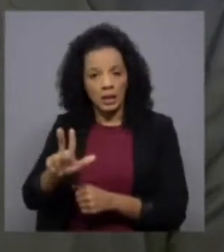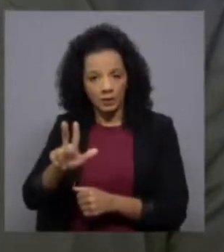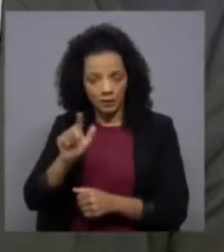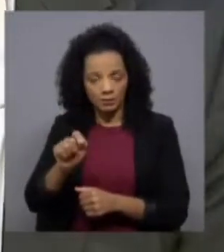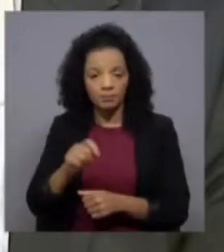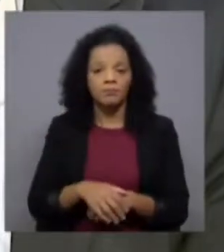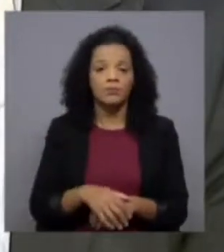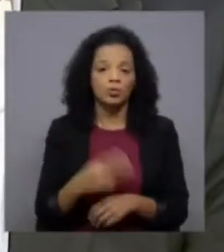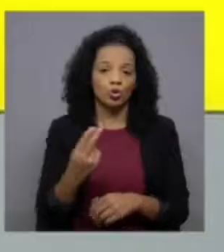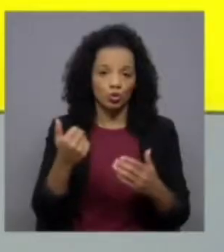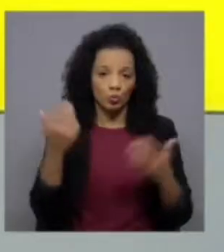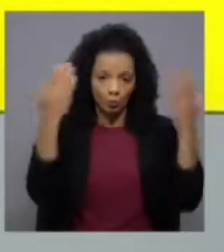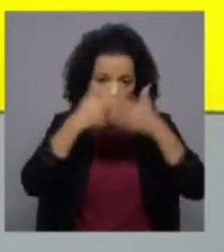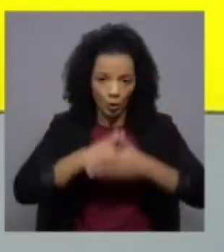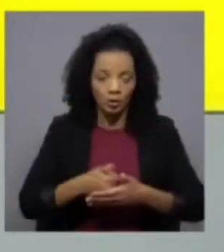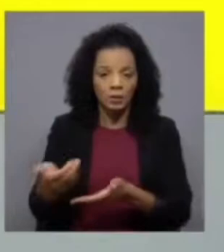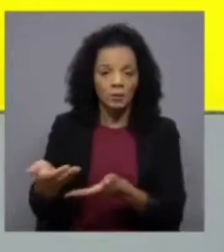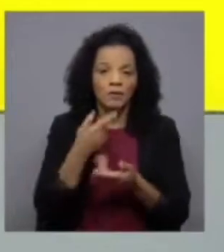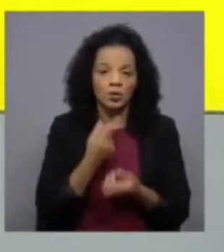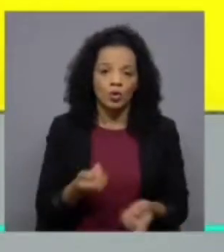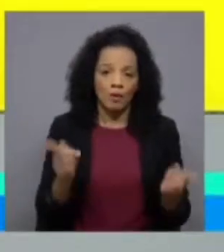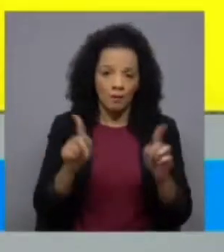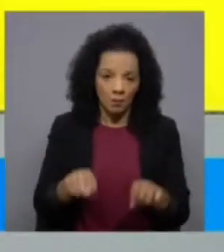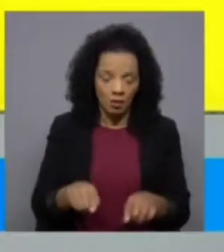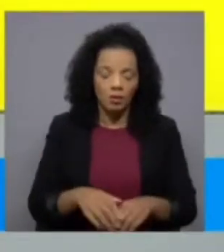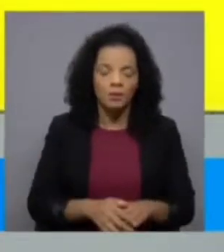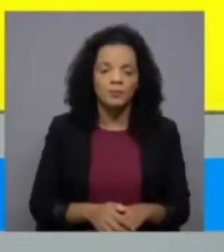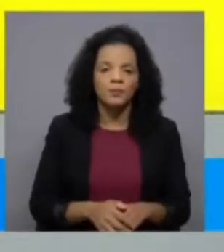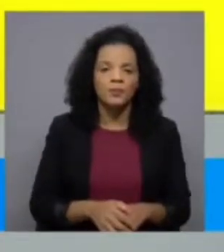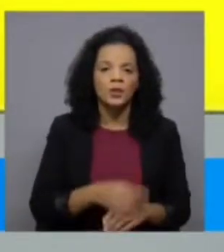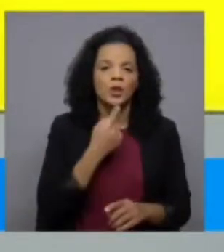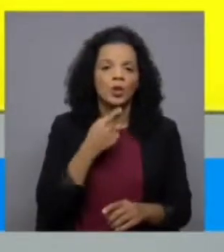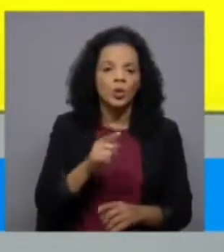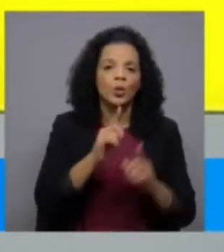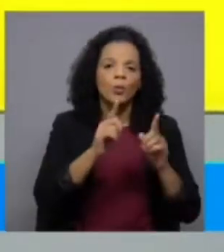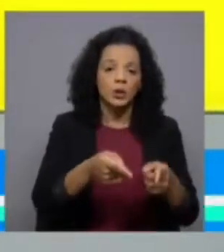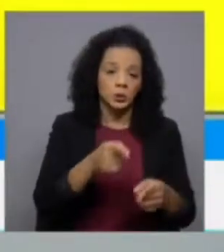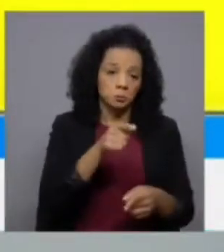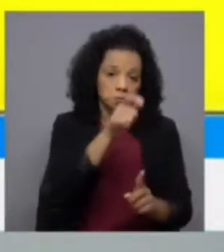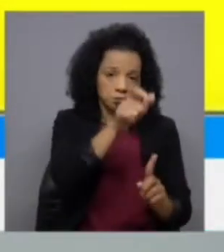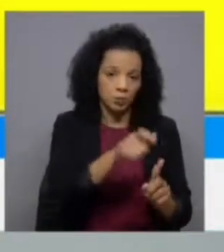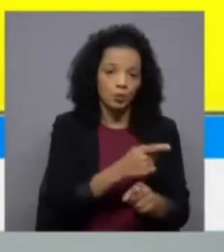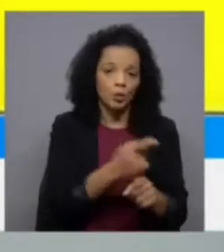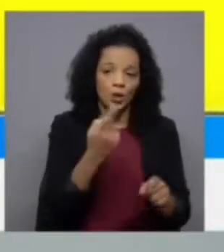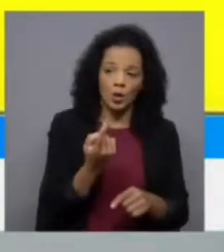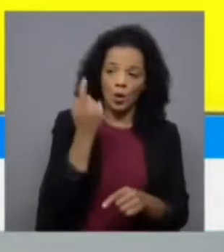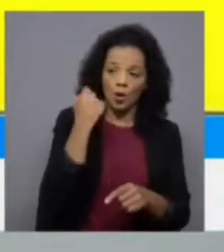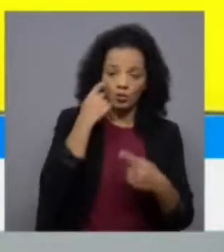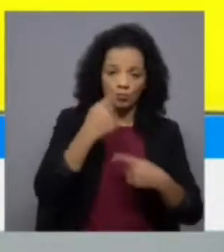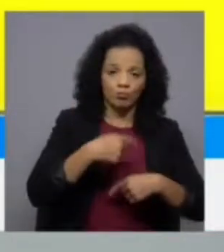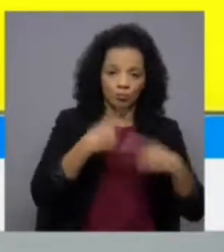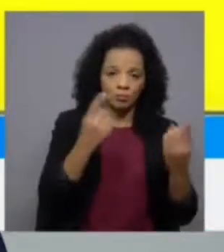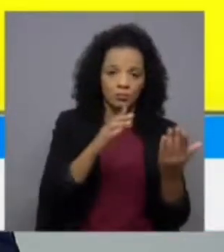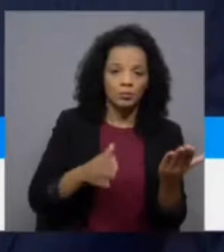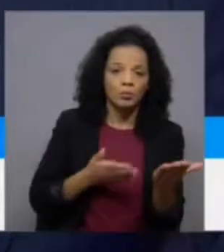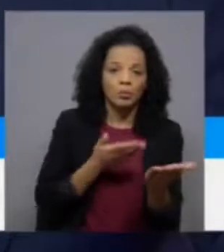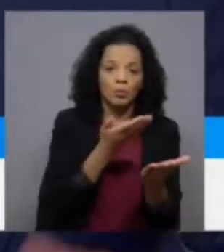aos dois. Bem-vindos mais uma vez. Rui Rio, começaria por si, porque apresentou então ontem o